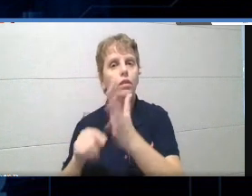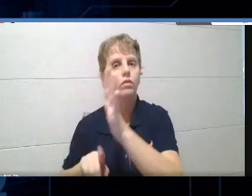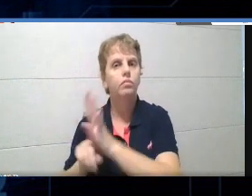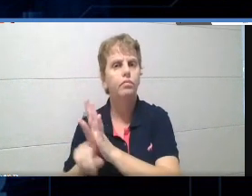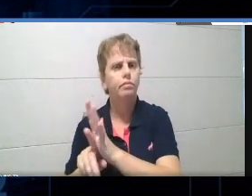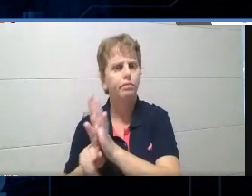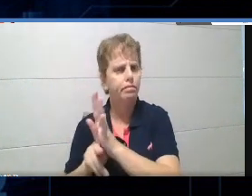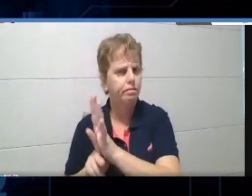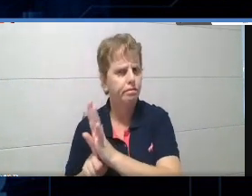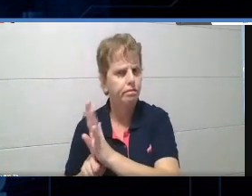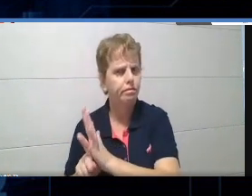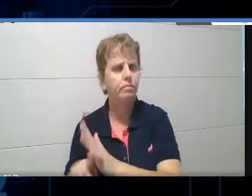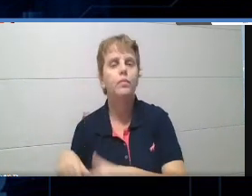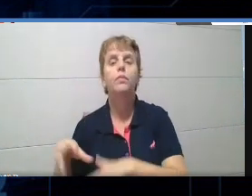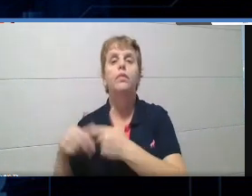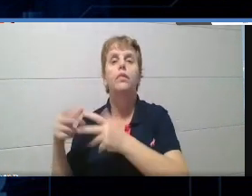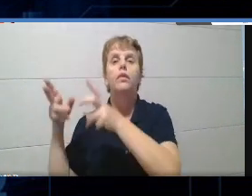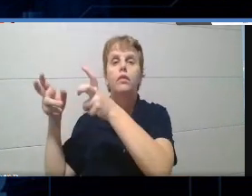só,